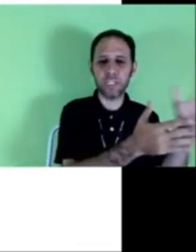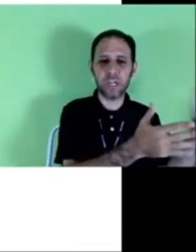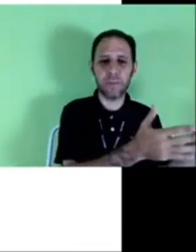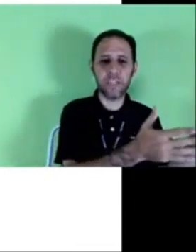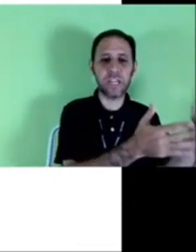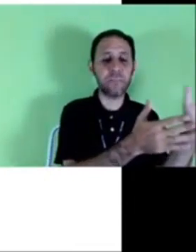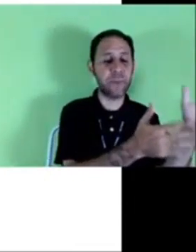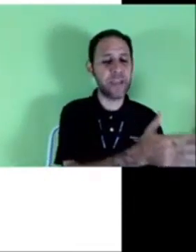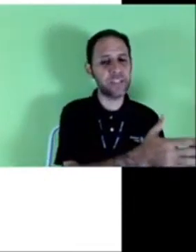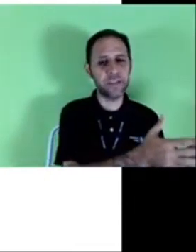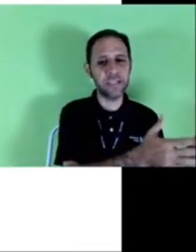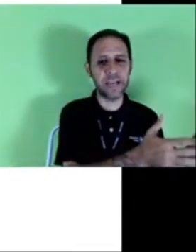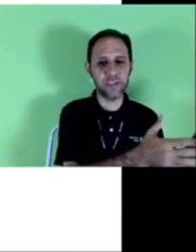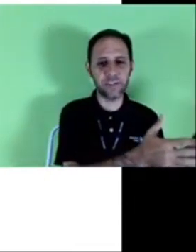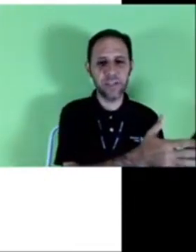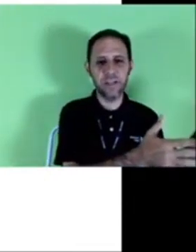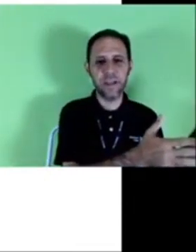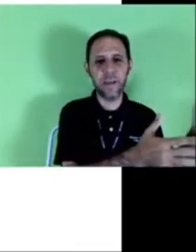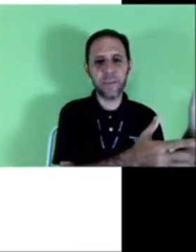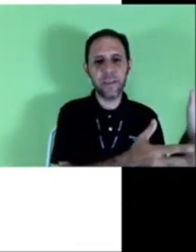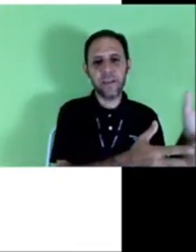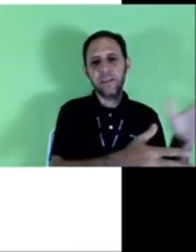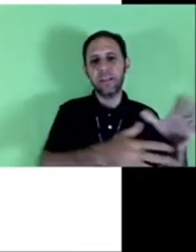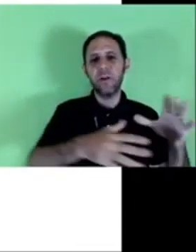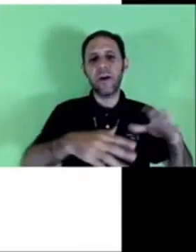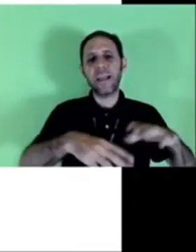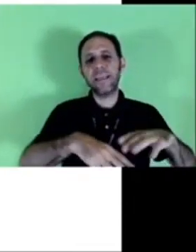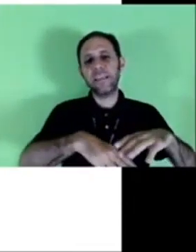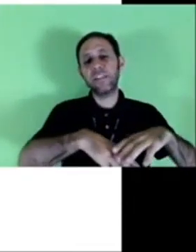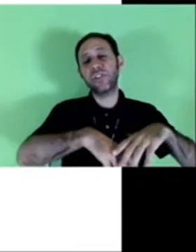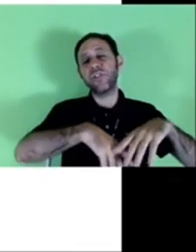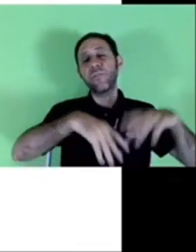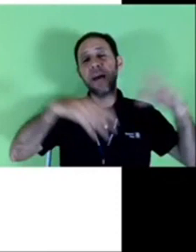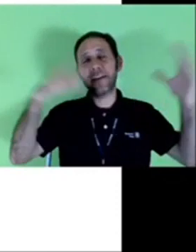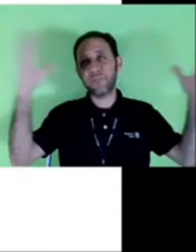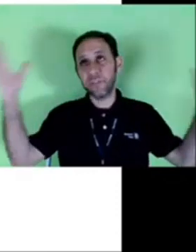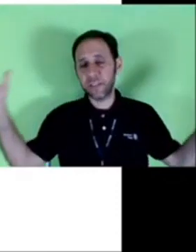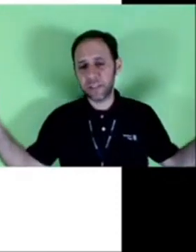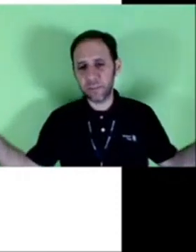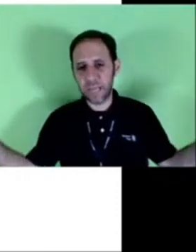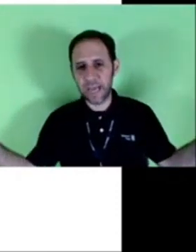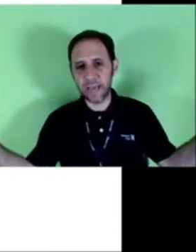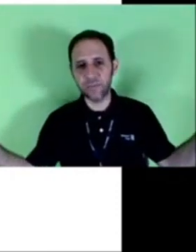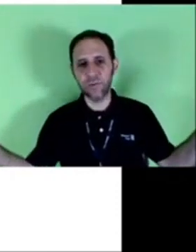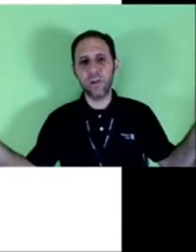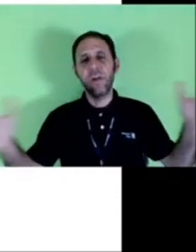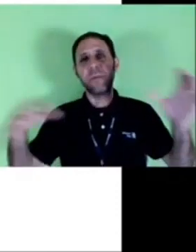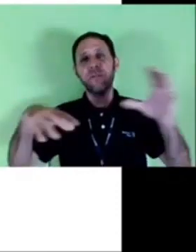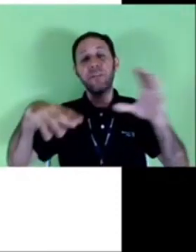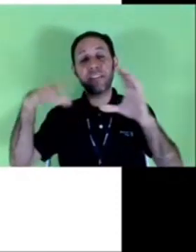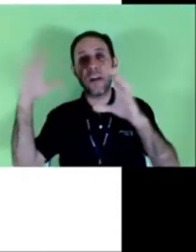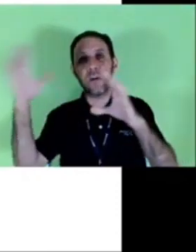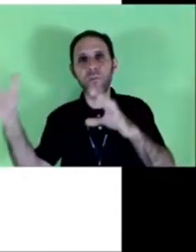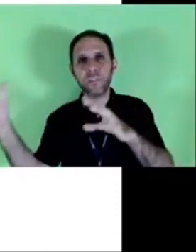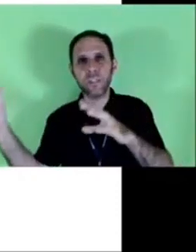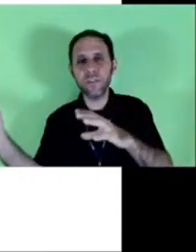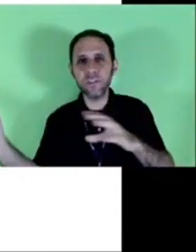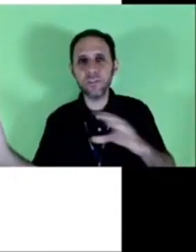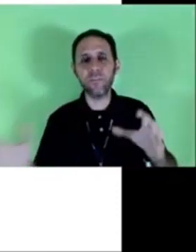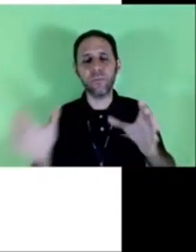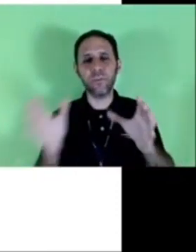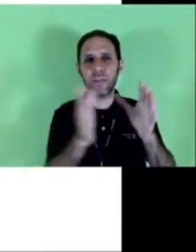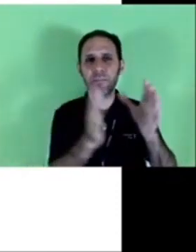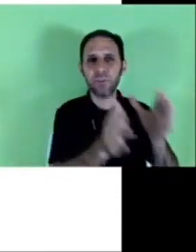automaticamente ela perde a validade, né? Então se tinha um prazo indeterminado para fazer algum